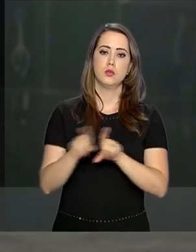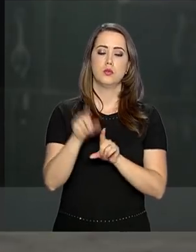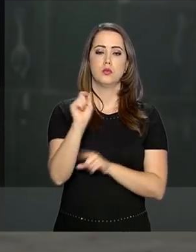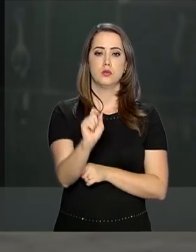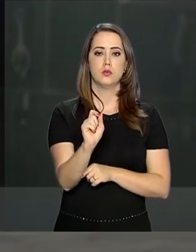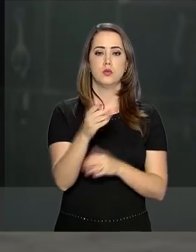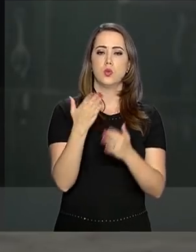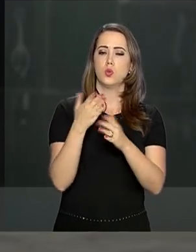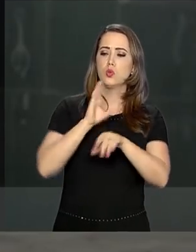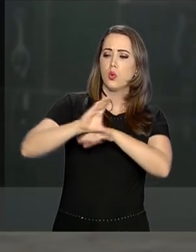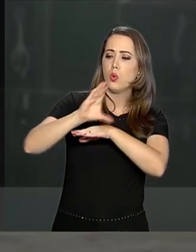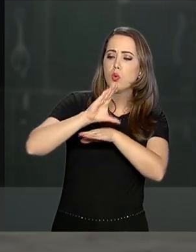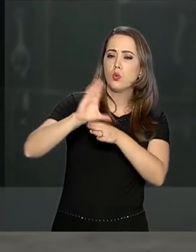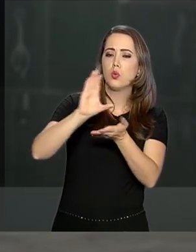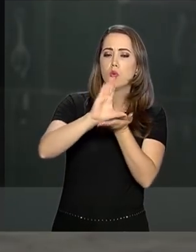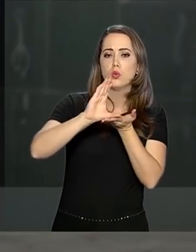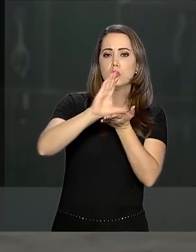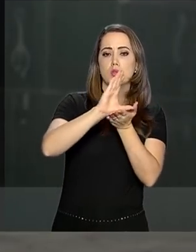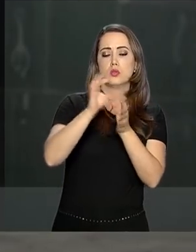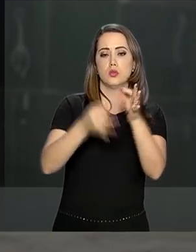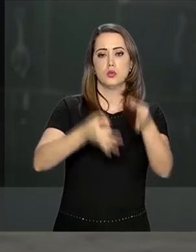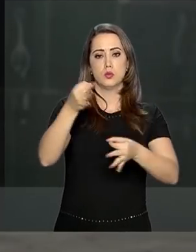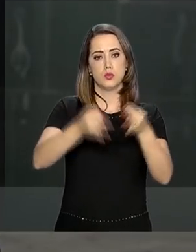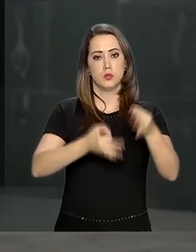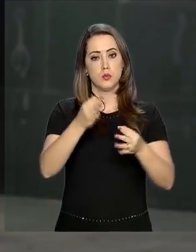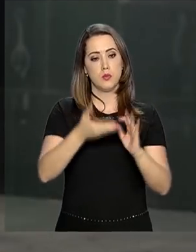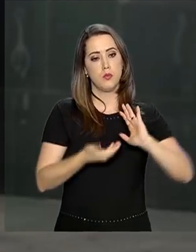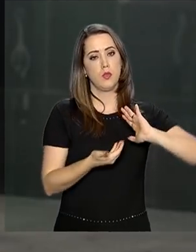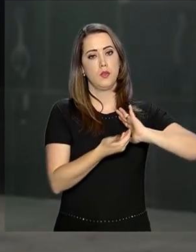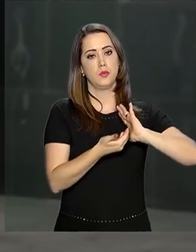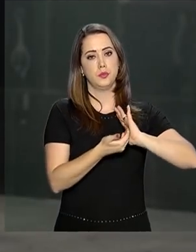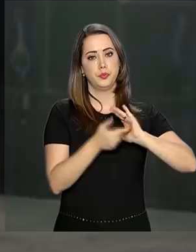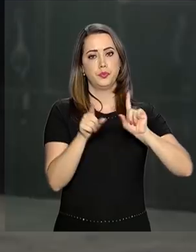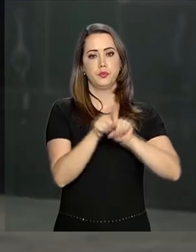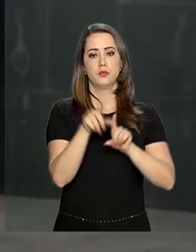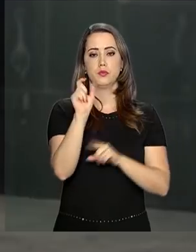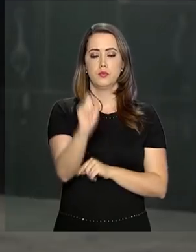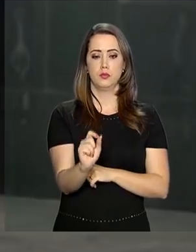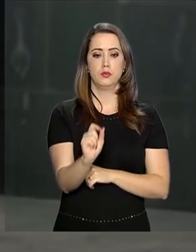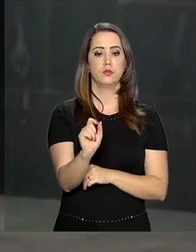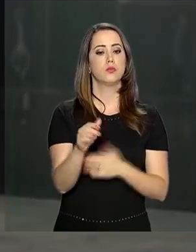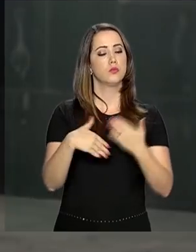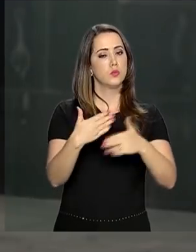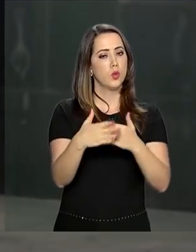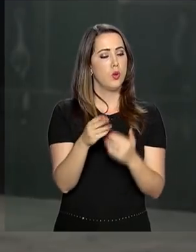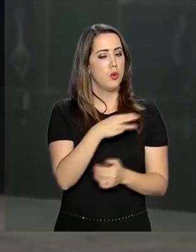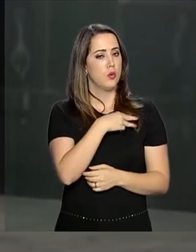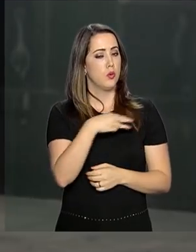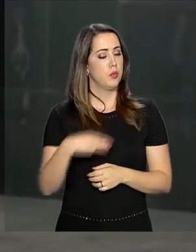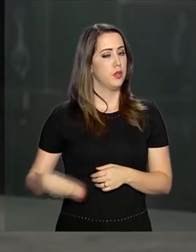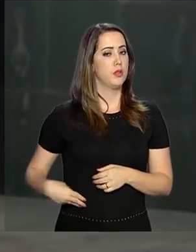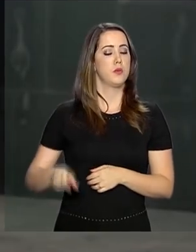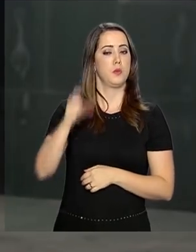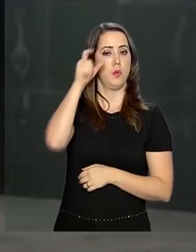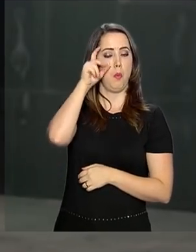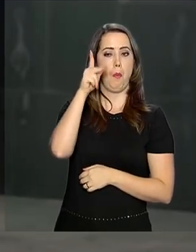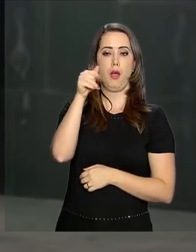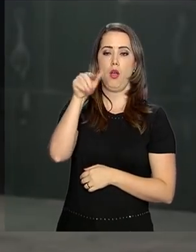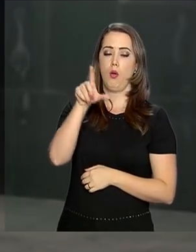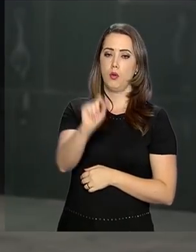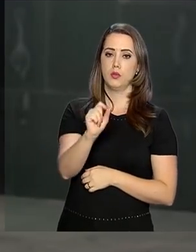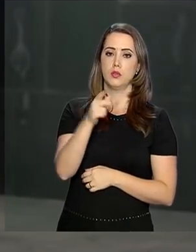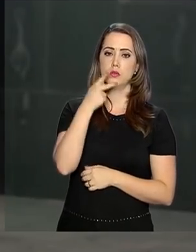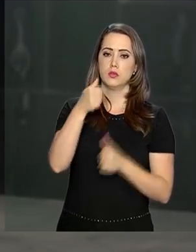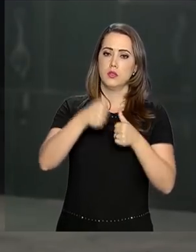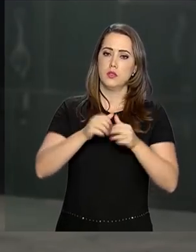Comissão de Constituição e Justiça da Câmara dos Deputados. Nos últimos dias, o ministro da Economia, Paulo Guedes, esteve no